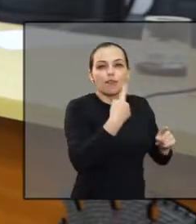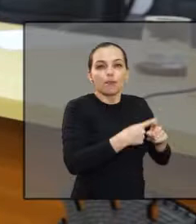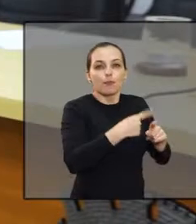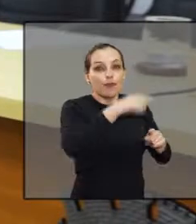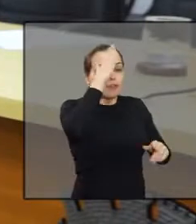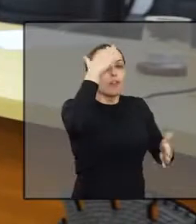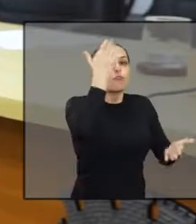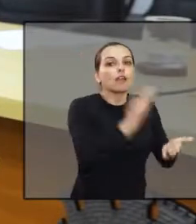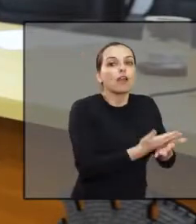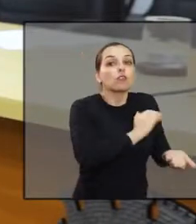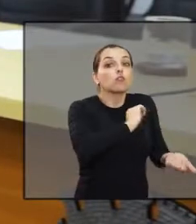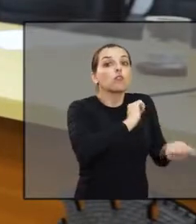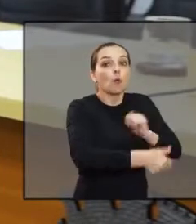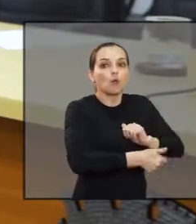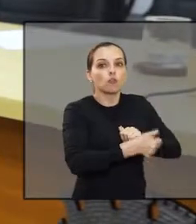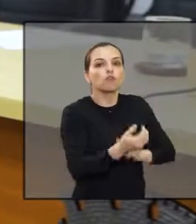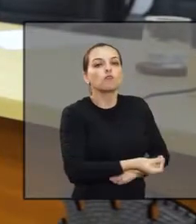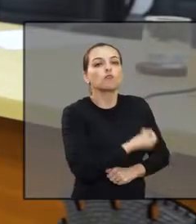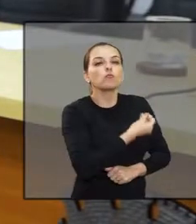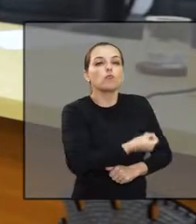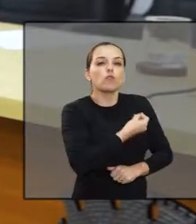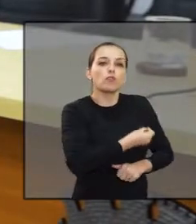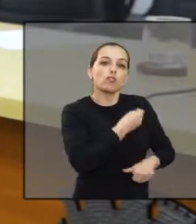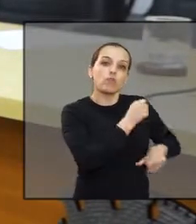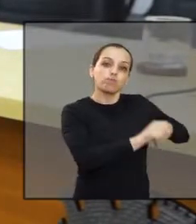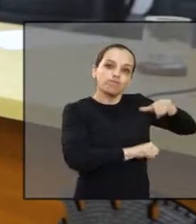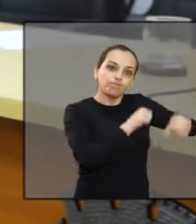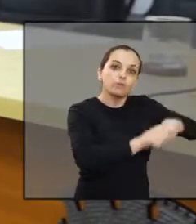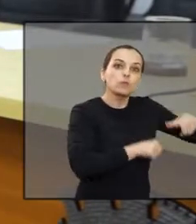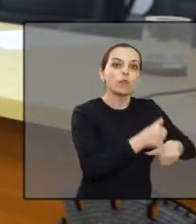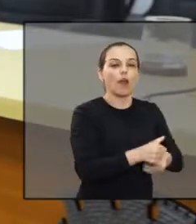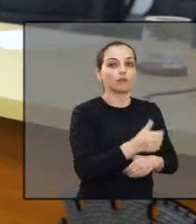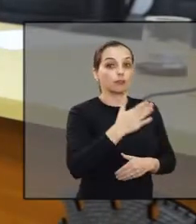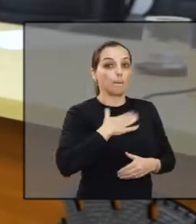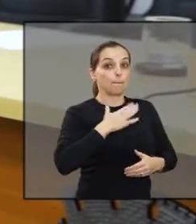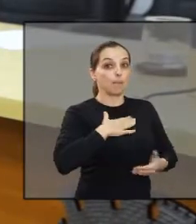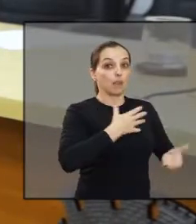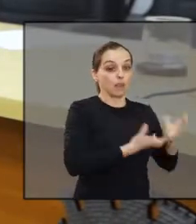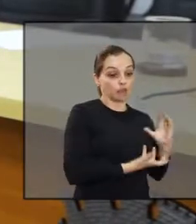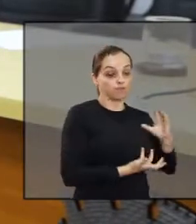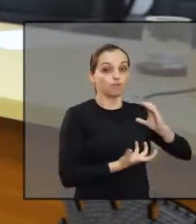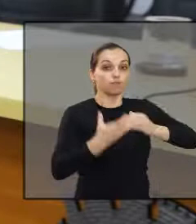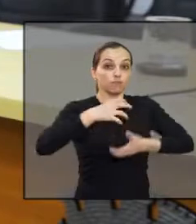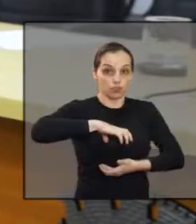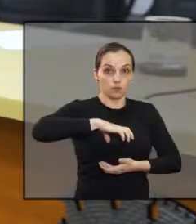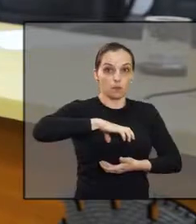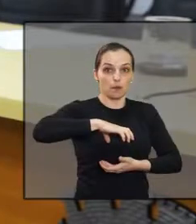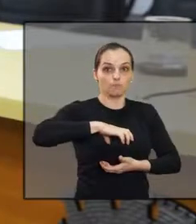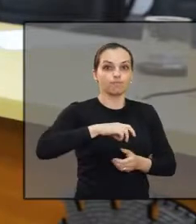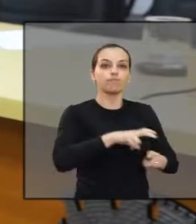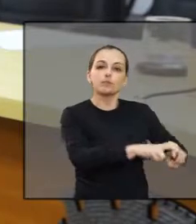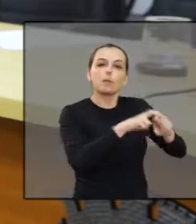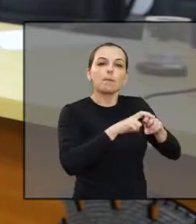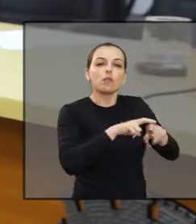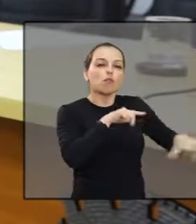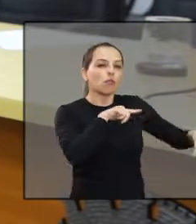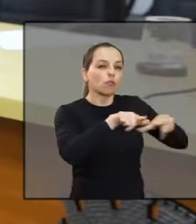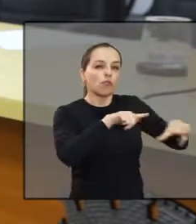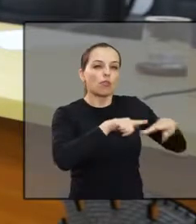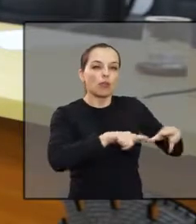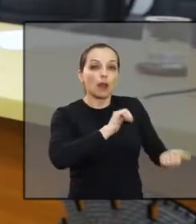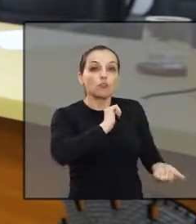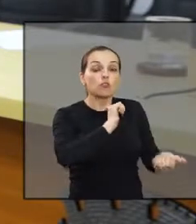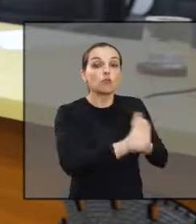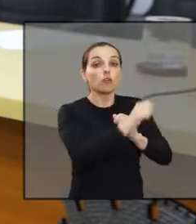esporte é um fator transformador na vida das pessoas, transformou a minha vida. E todos os dias